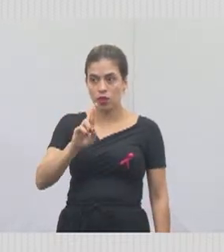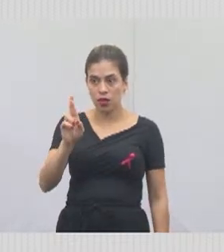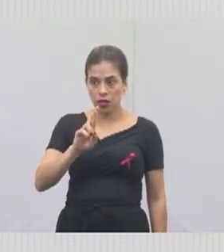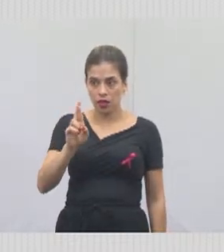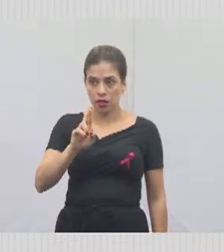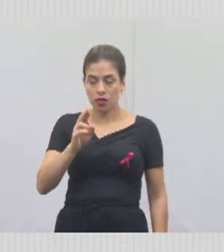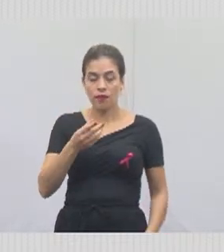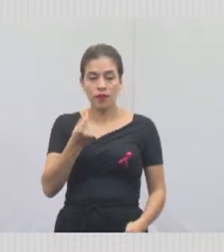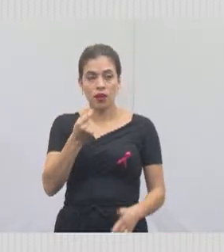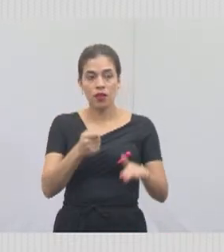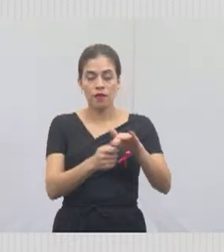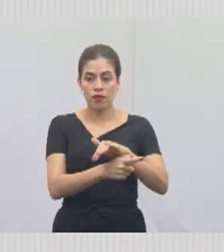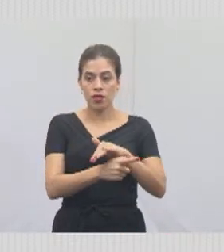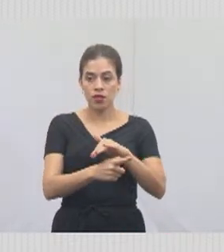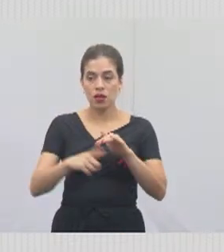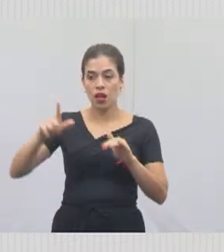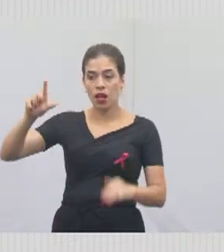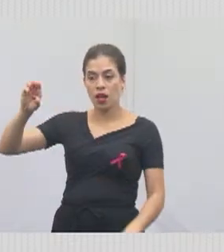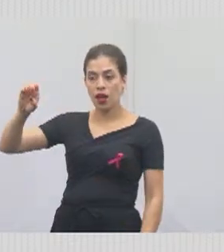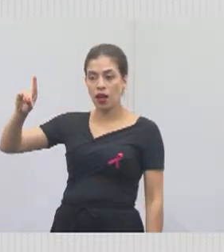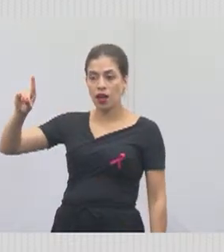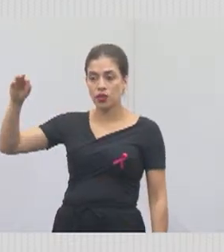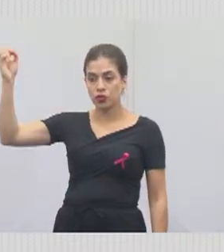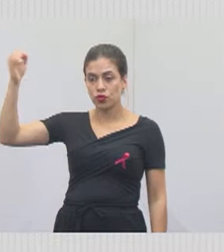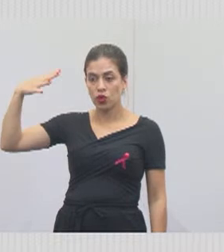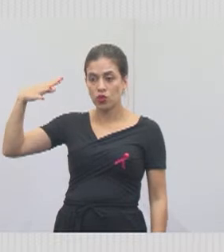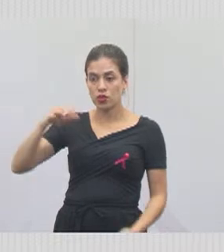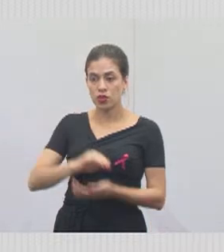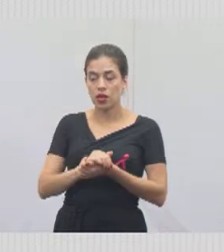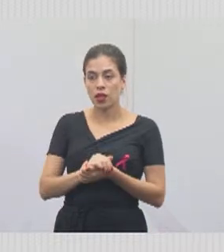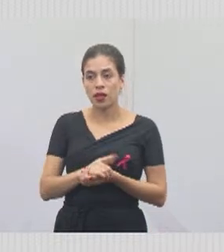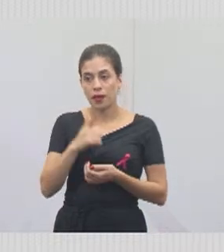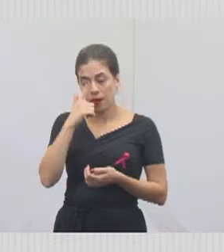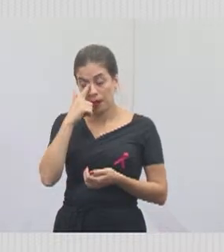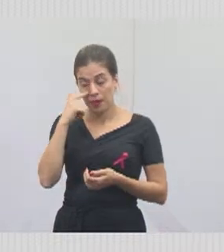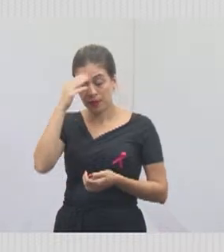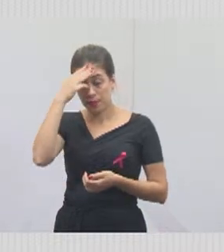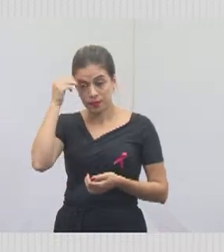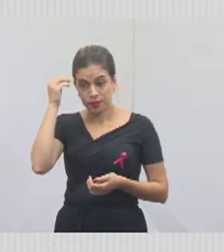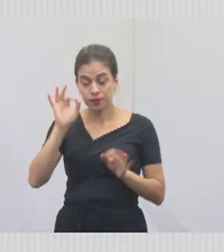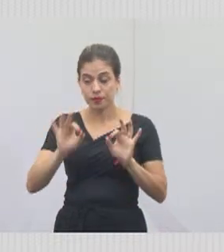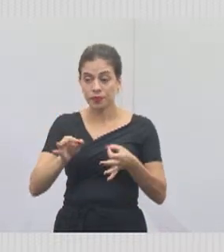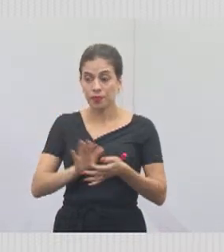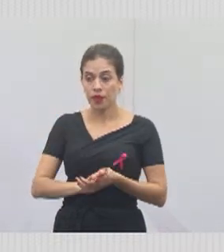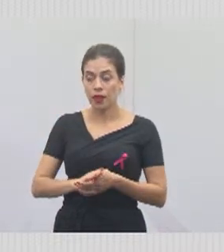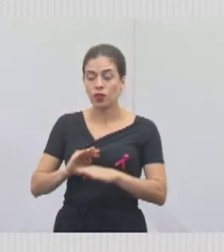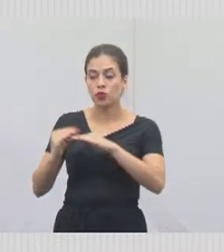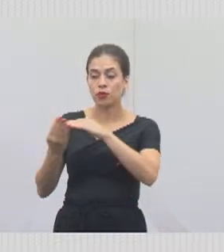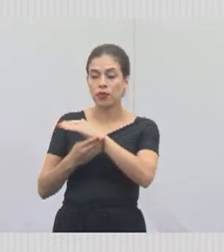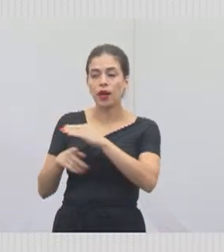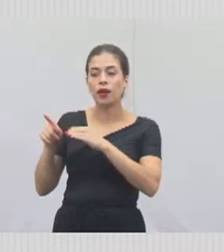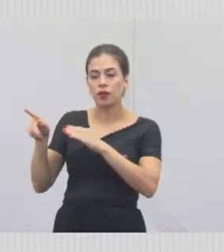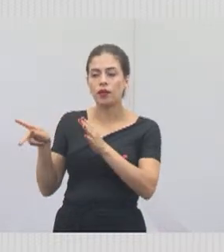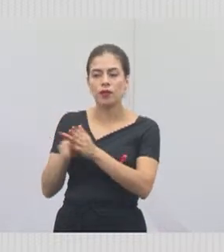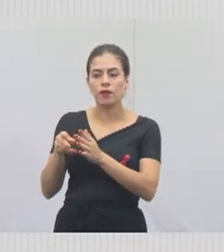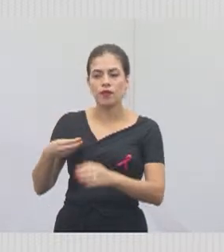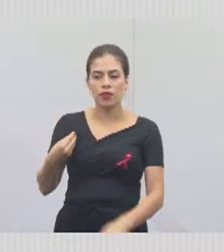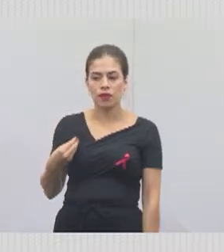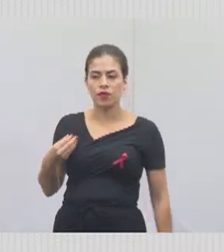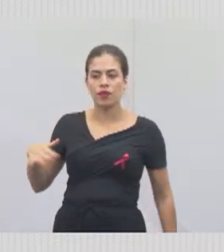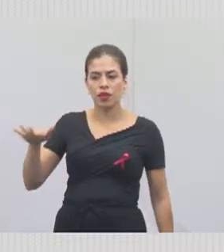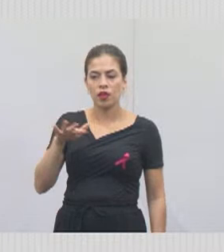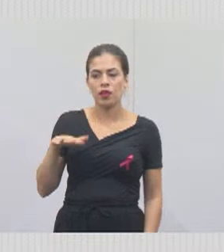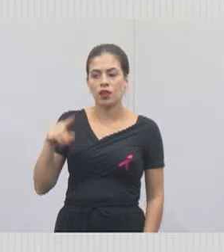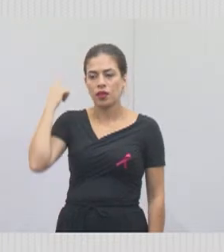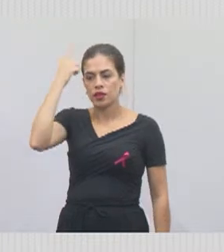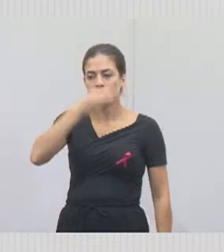que serão investidos em LEDs. A Maria Amélia, com certeza, irá investir no bairro dela, ali no Santa Maria e região.